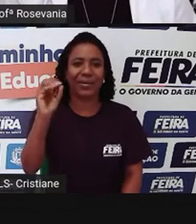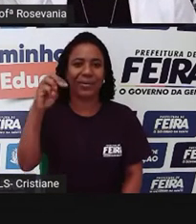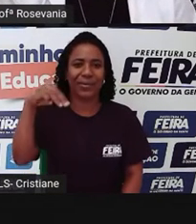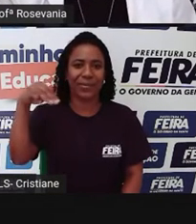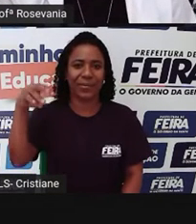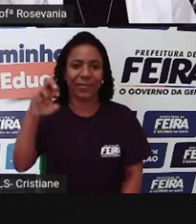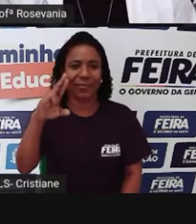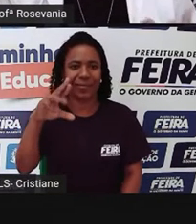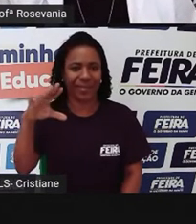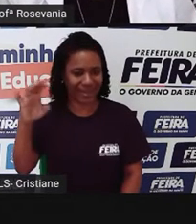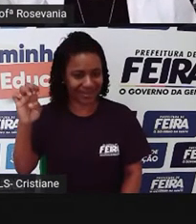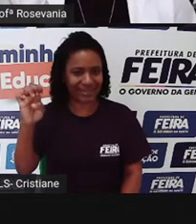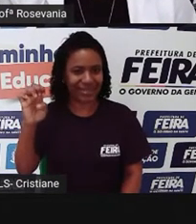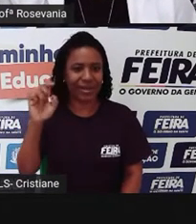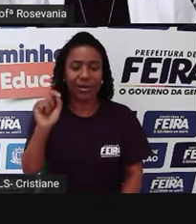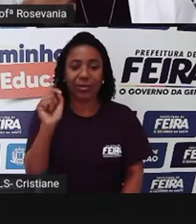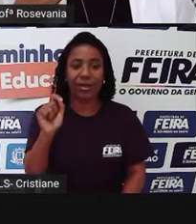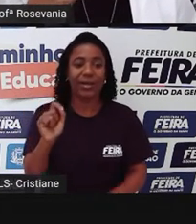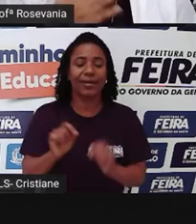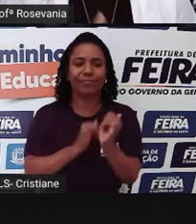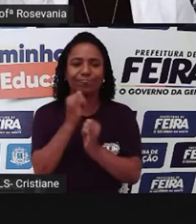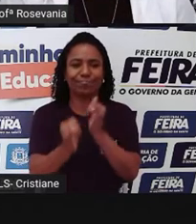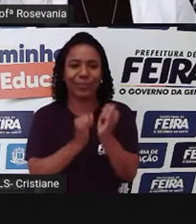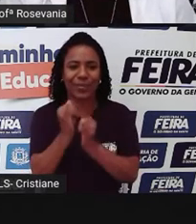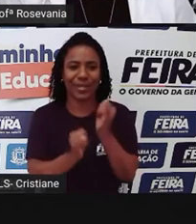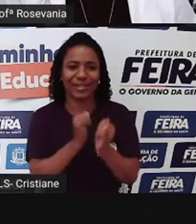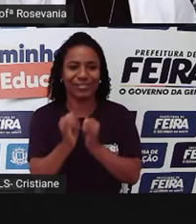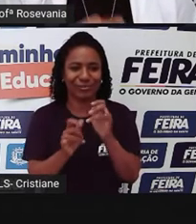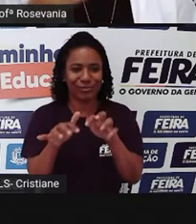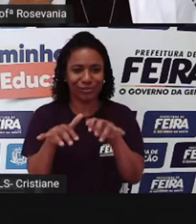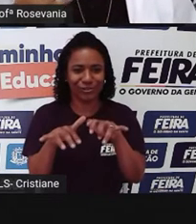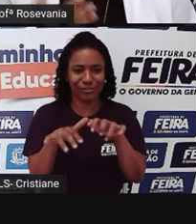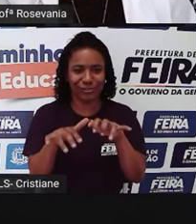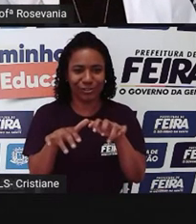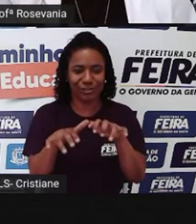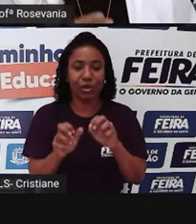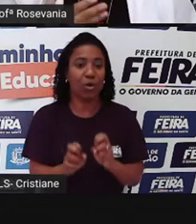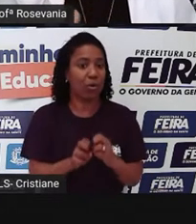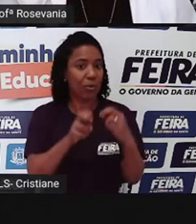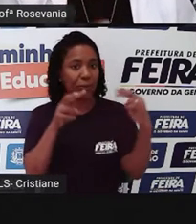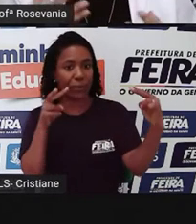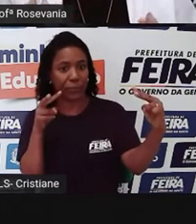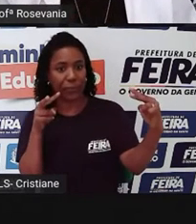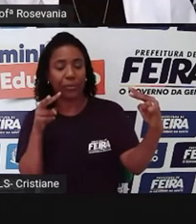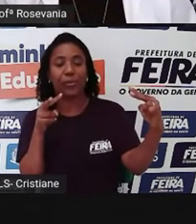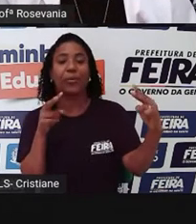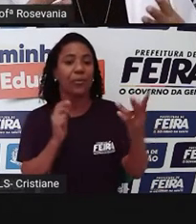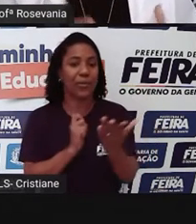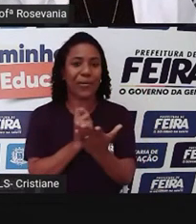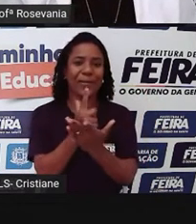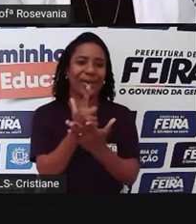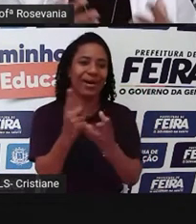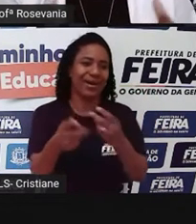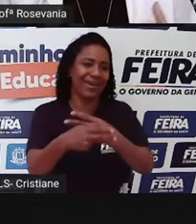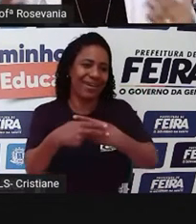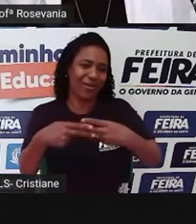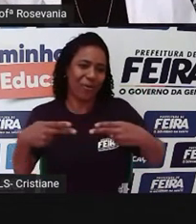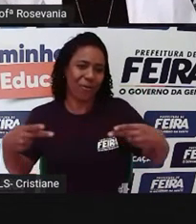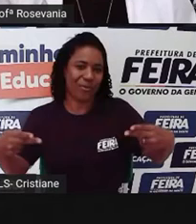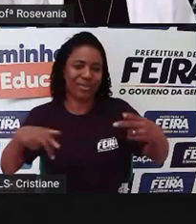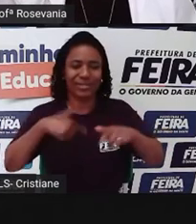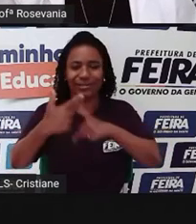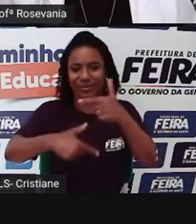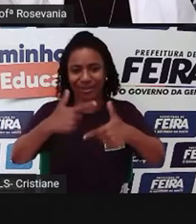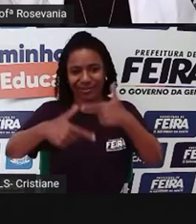através de sites, né, de forma virtual. Então, nada mais é que a venda de produtos ou serviços em sites e lojas